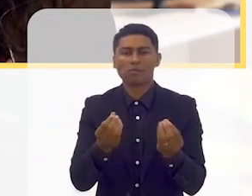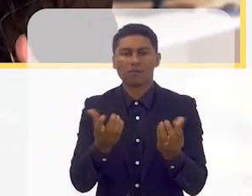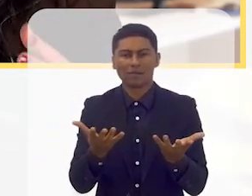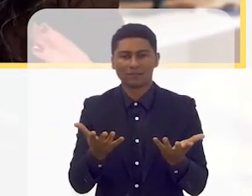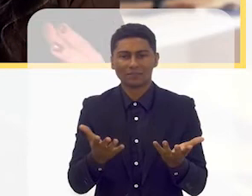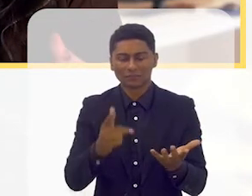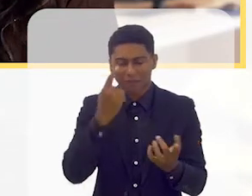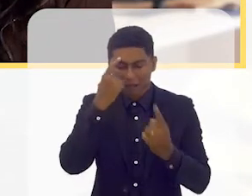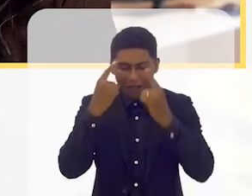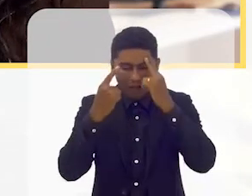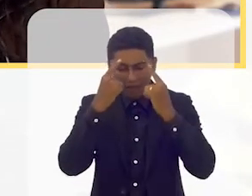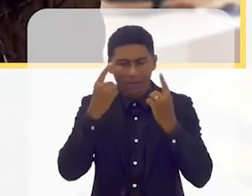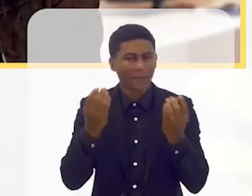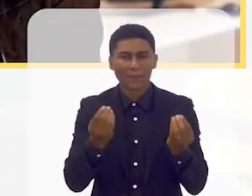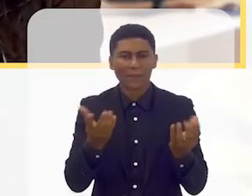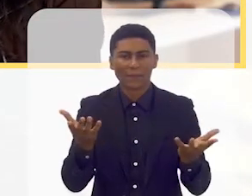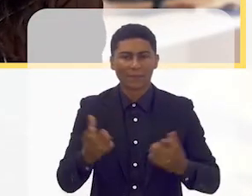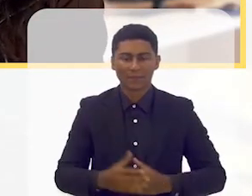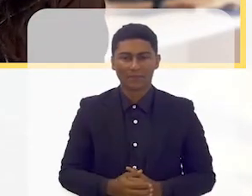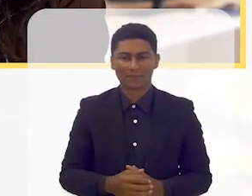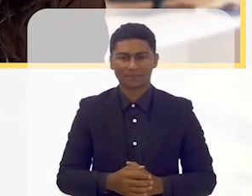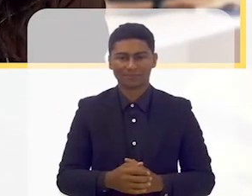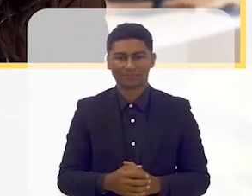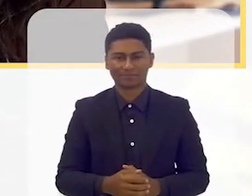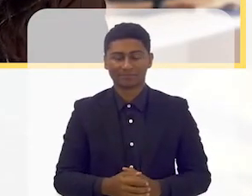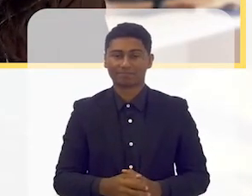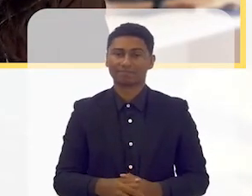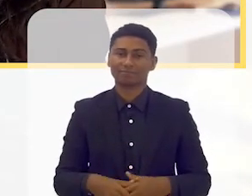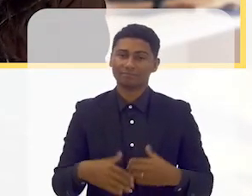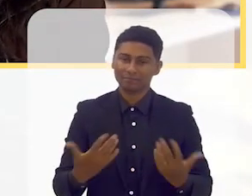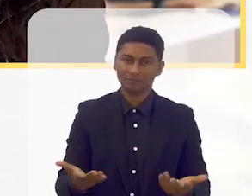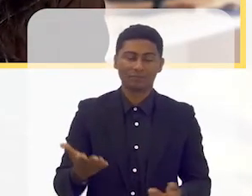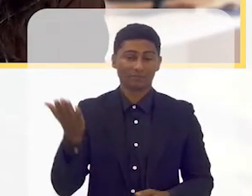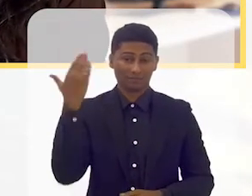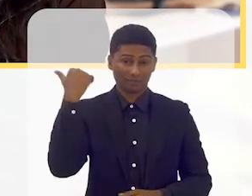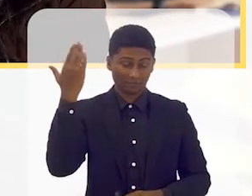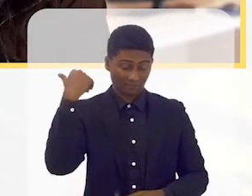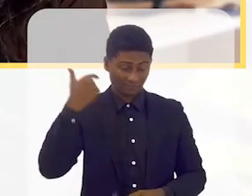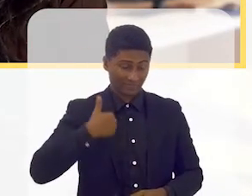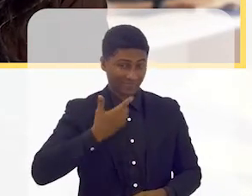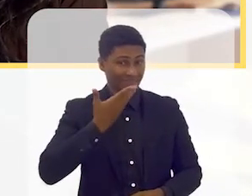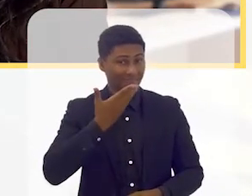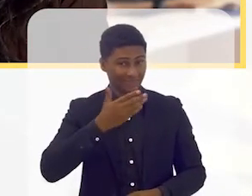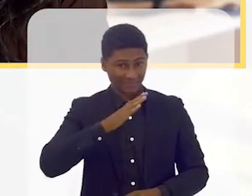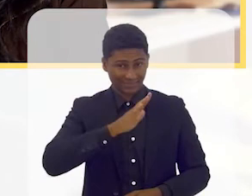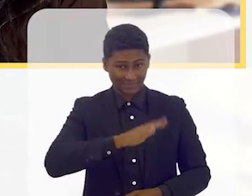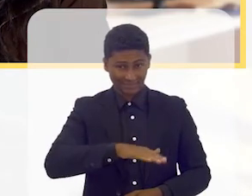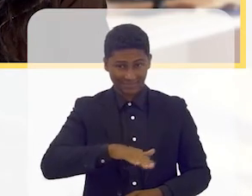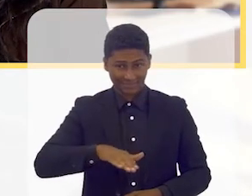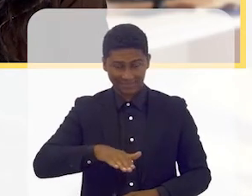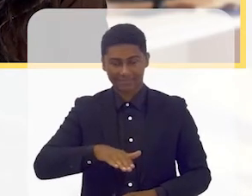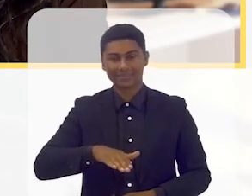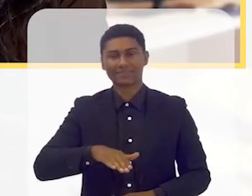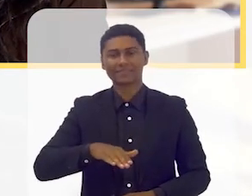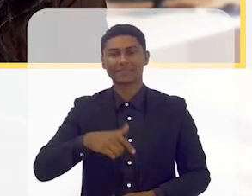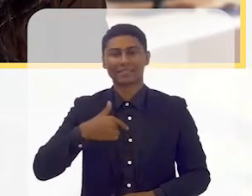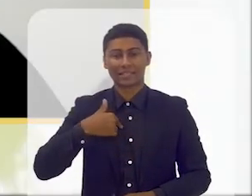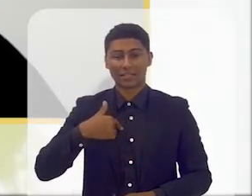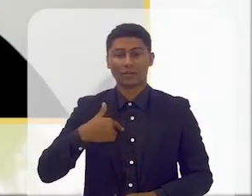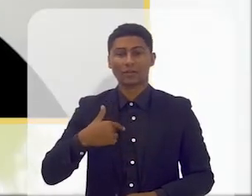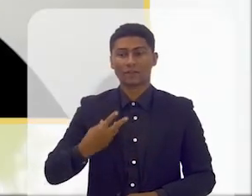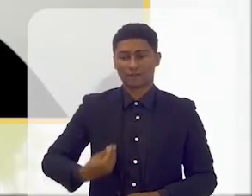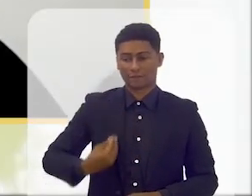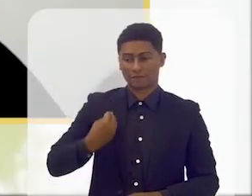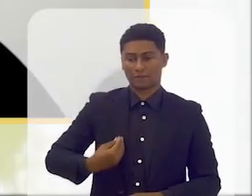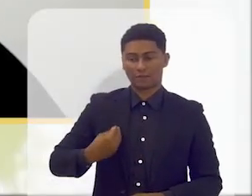quadro dentro deste contexto surgiu na minha infância eu vivi em